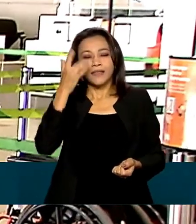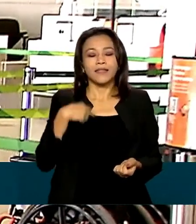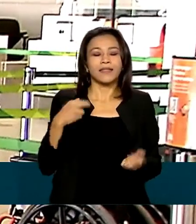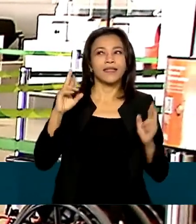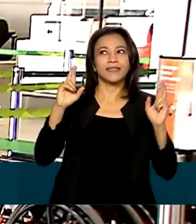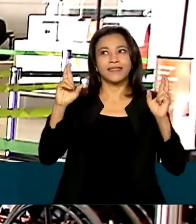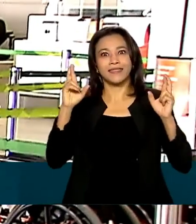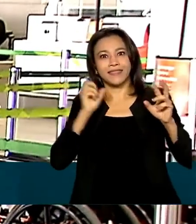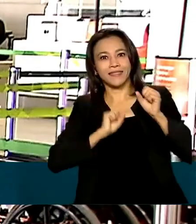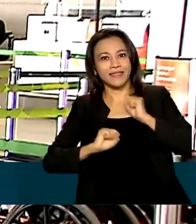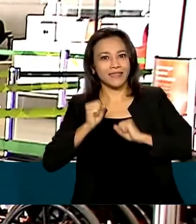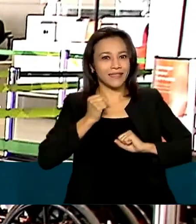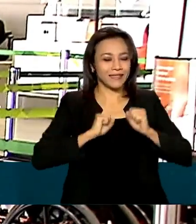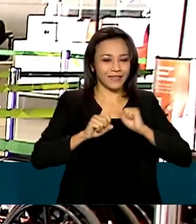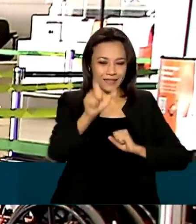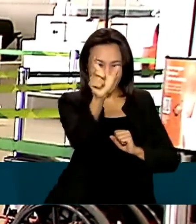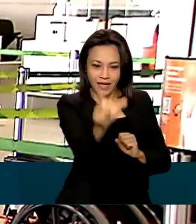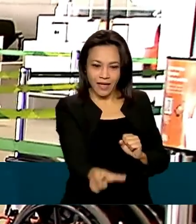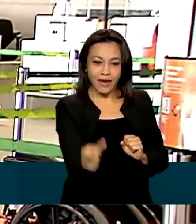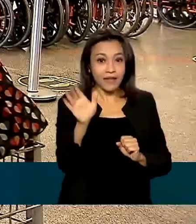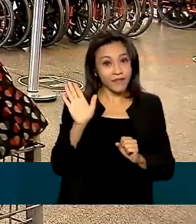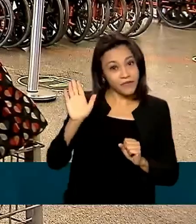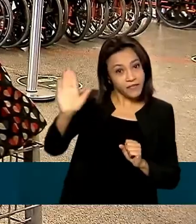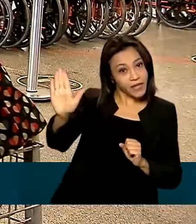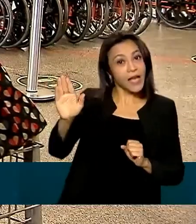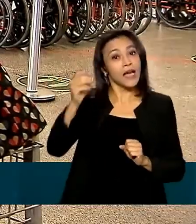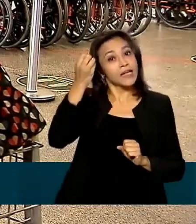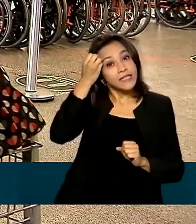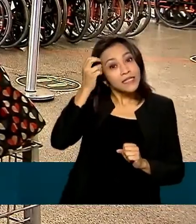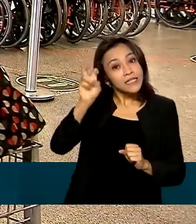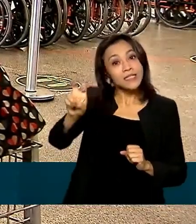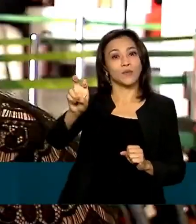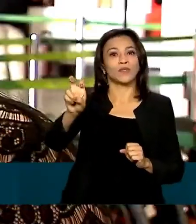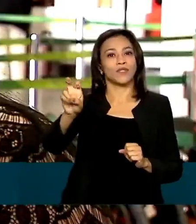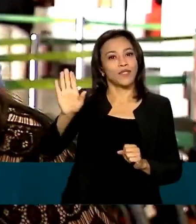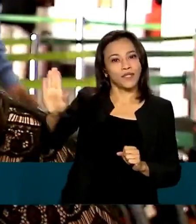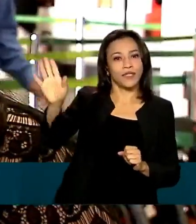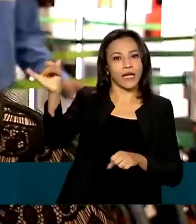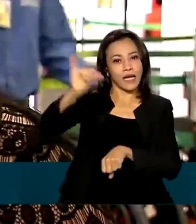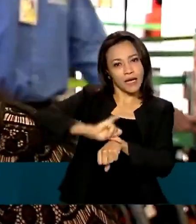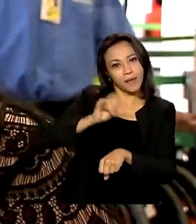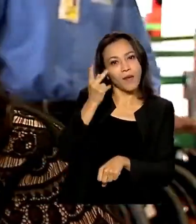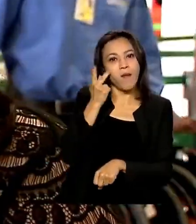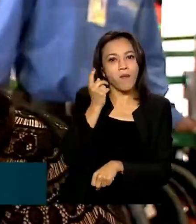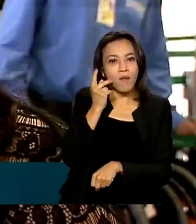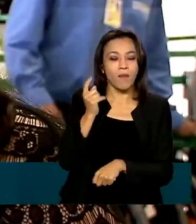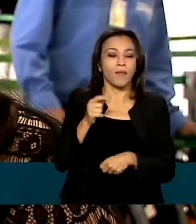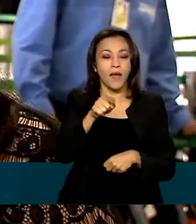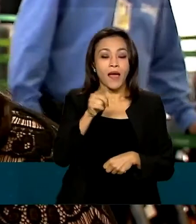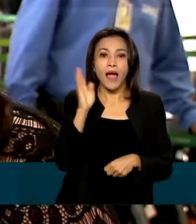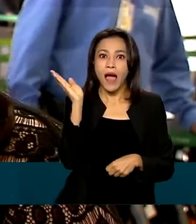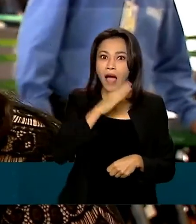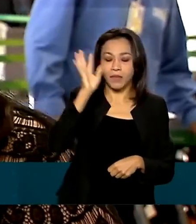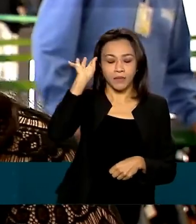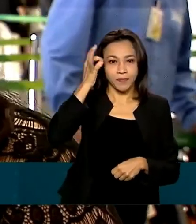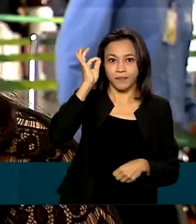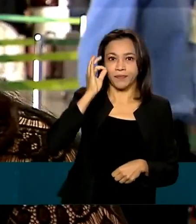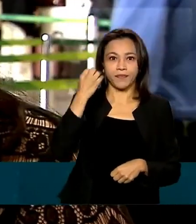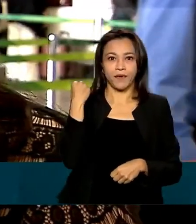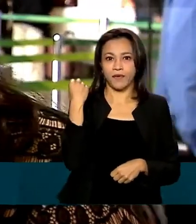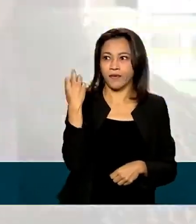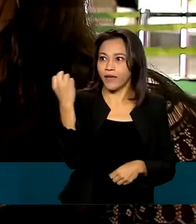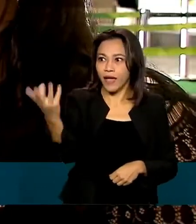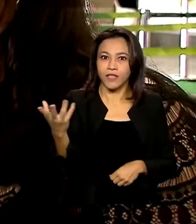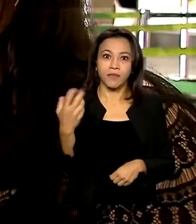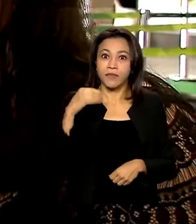expectativa em Letícia, que vai ficar cinco dias na capital cearense. É uma viagem bem rápida, mas é uma viagem que a gente tenta aproveitar um pouco de